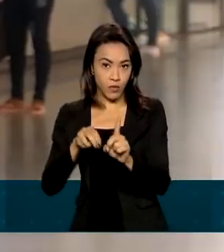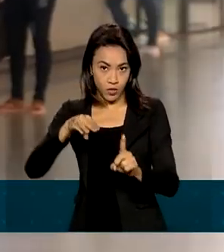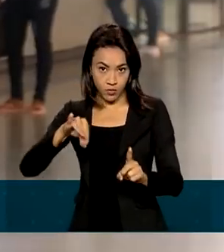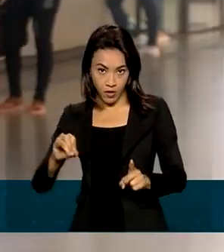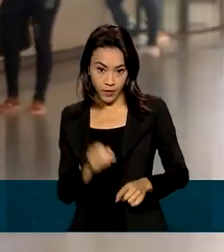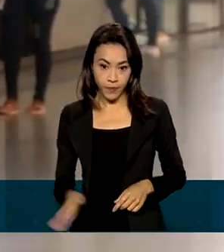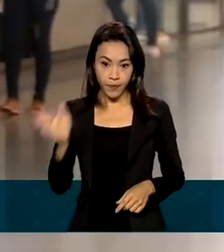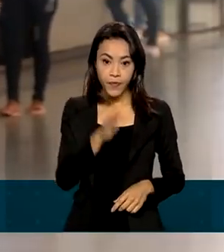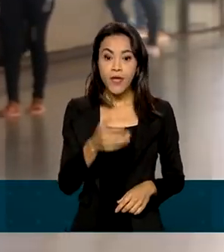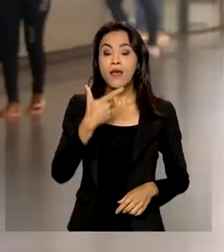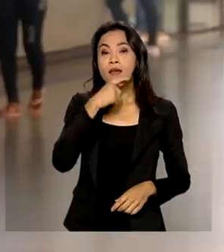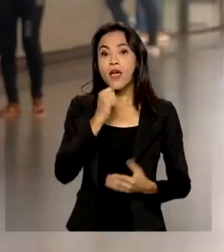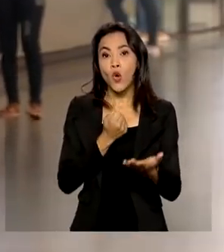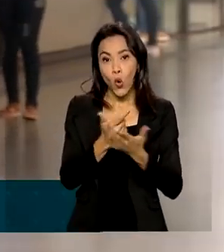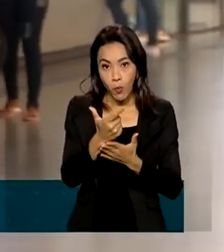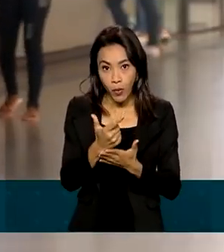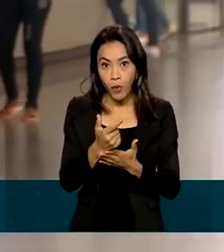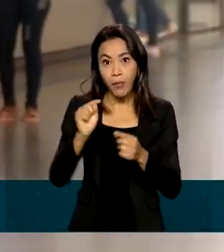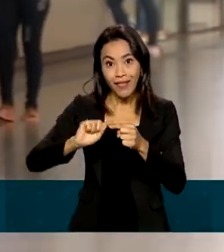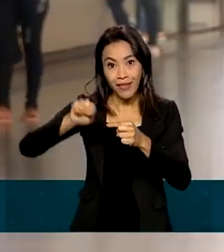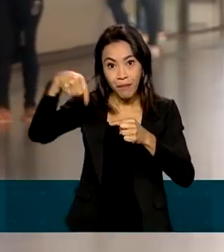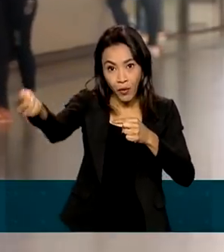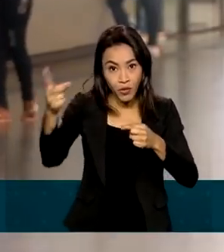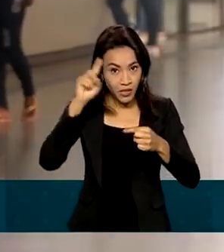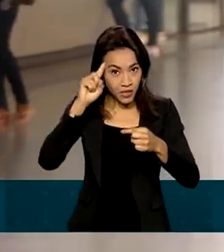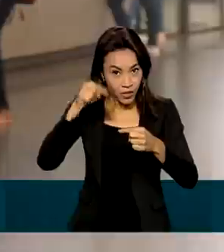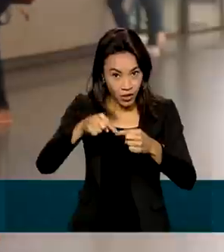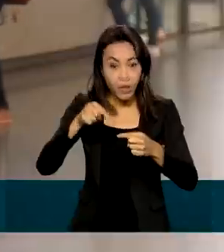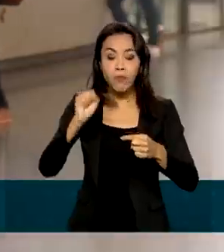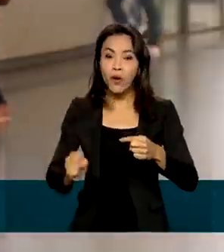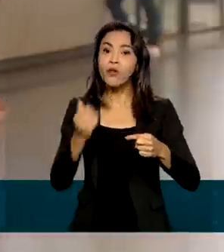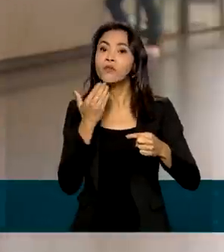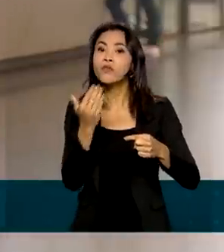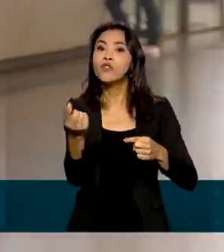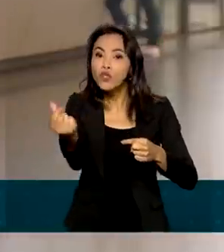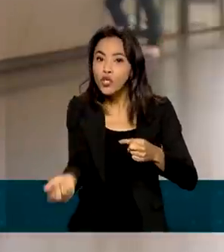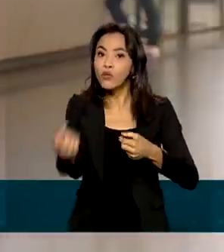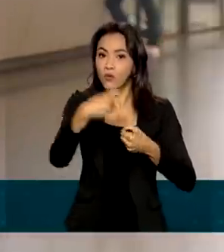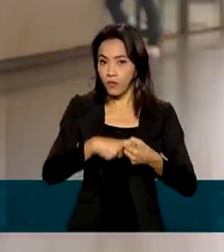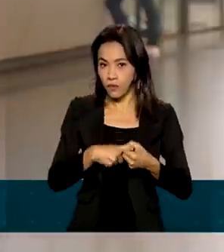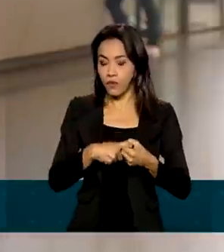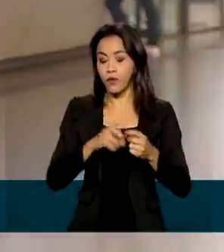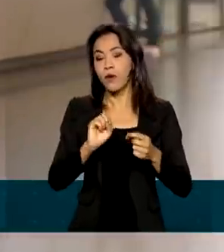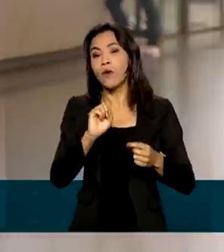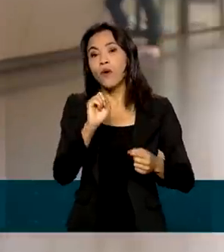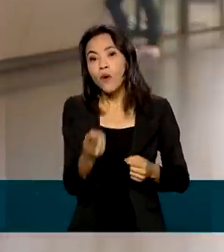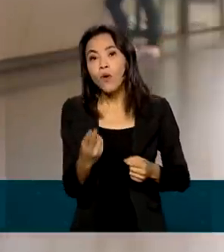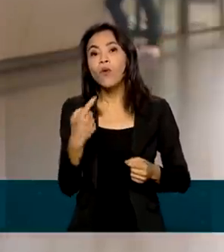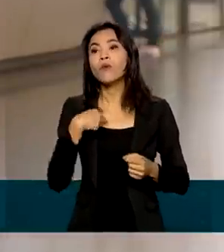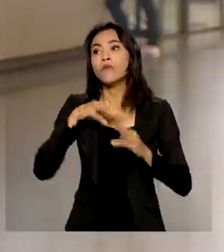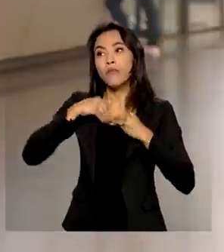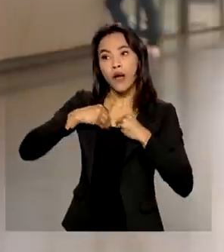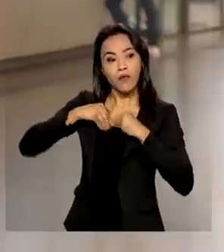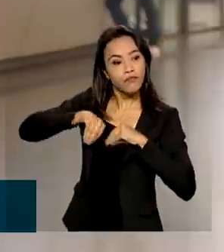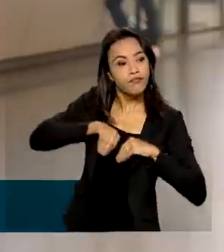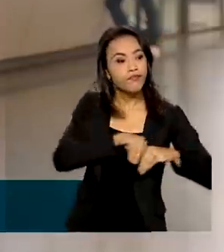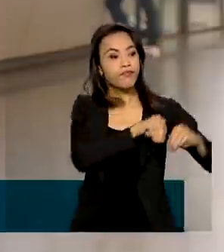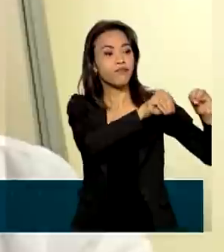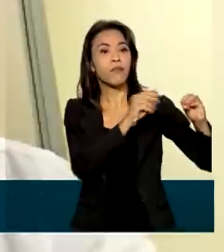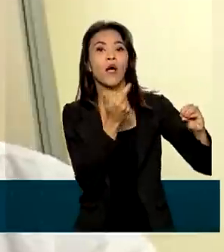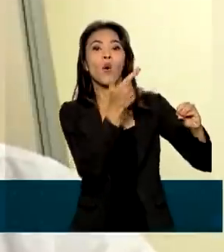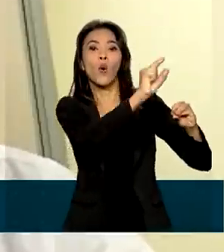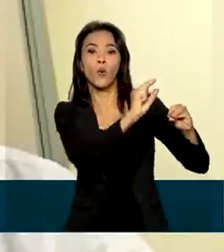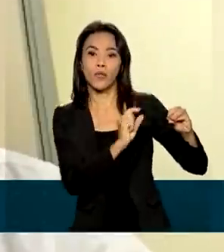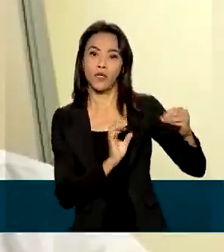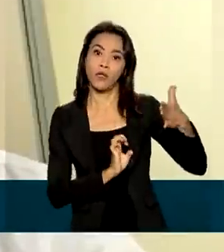comprou passagem para depois dessa data pode solicitar o reembolso do valor pago ou pedir para ser remanejado para outra empresa.